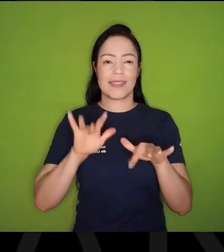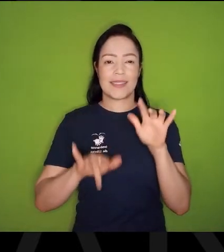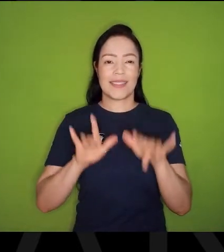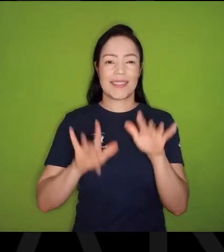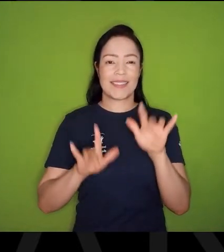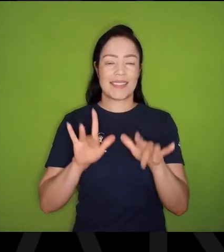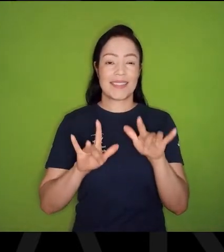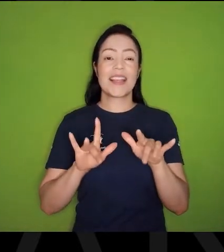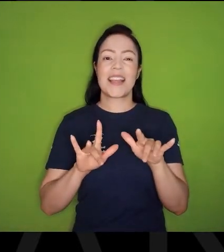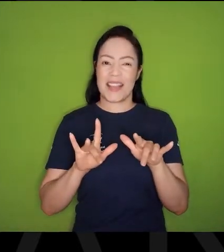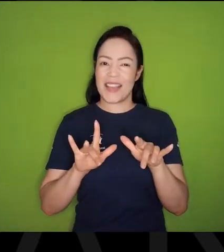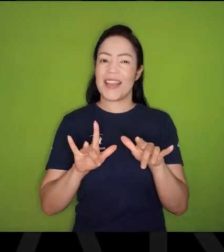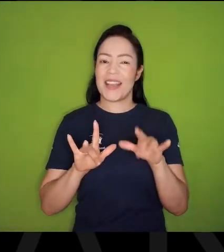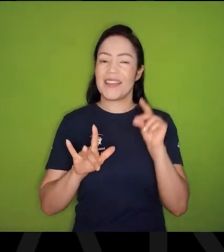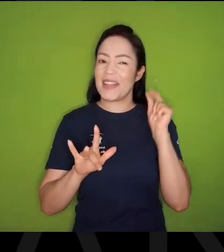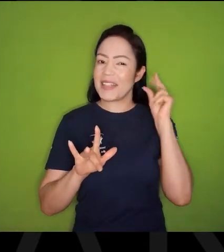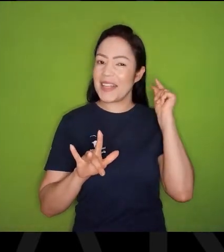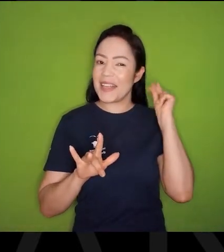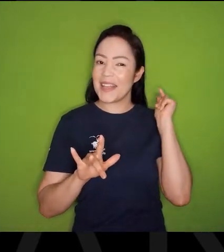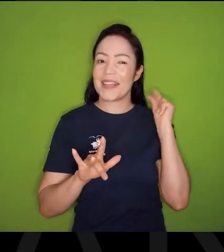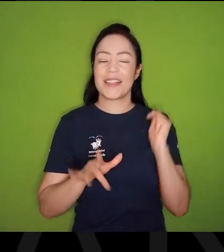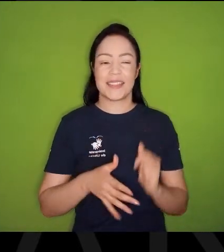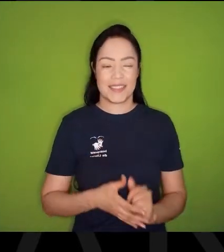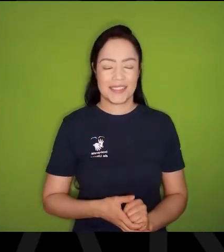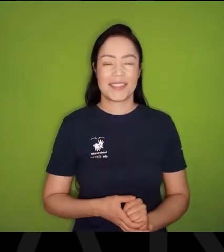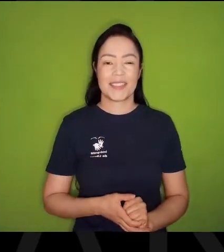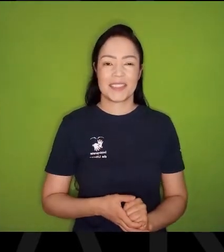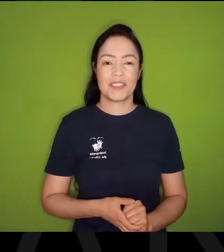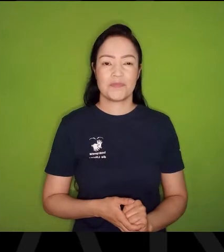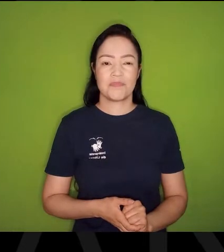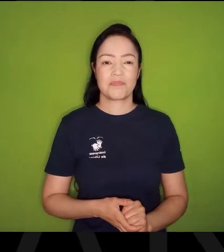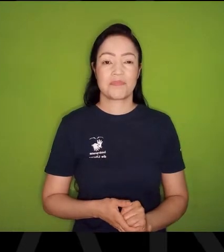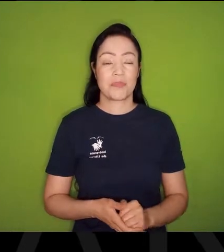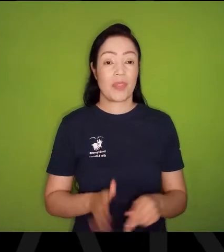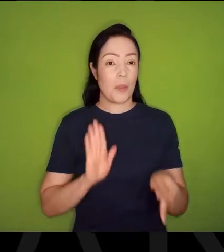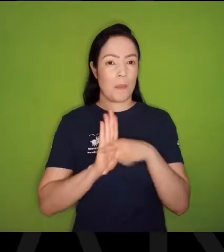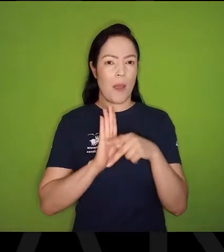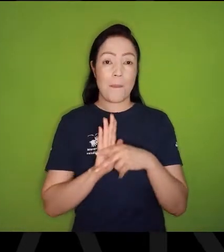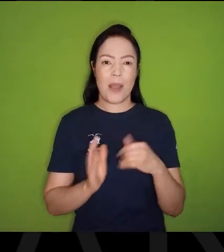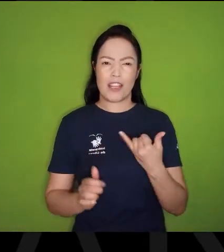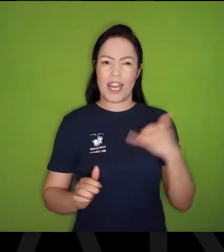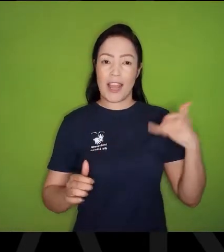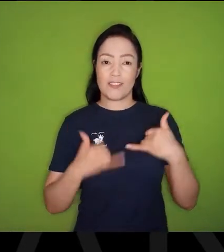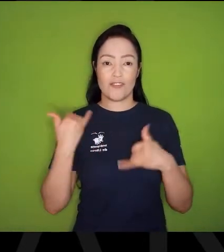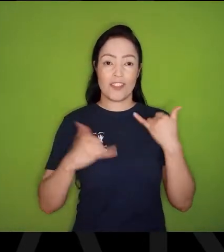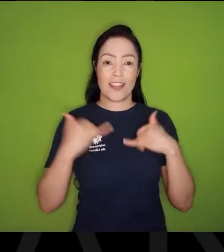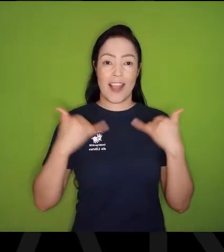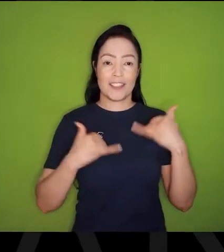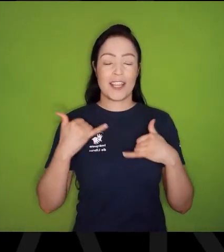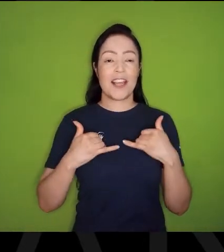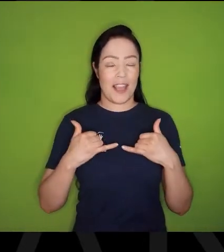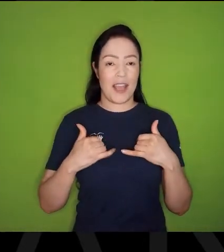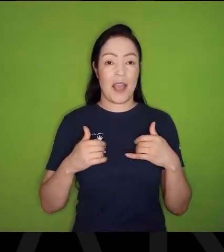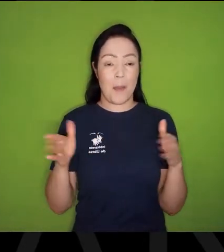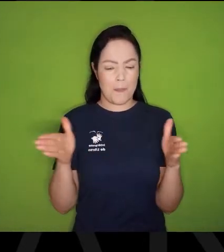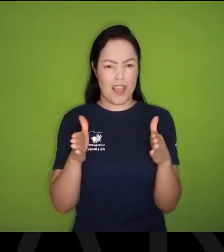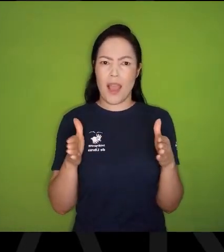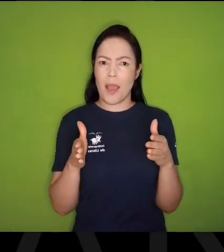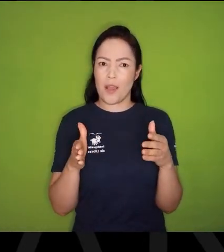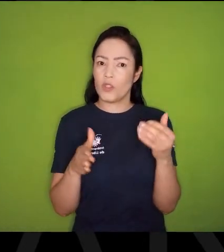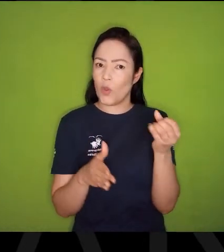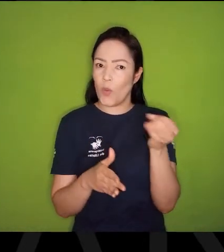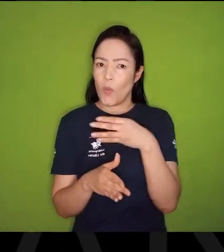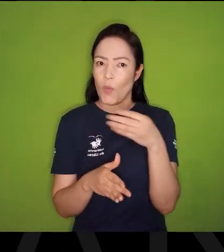Prax 20, Uma máquina de didatilografia elétrica, Pequenininha, portátil, Coisa mais moderna.